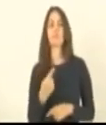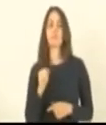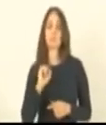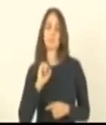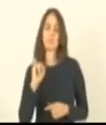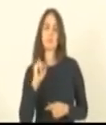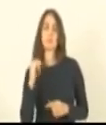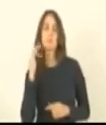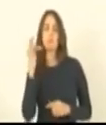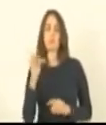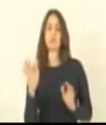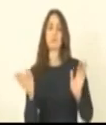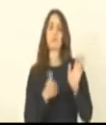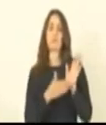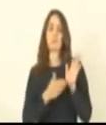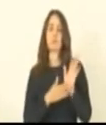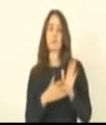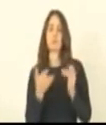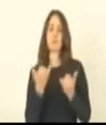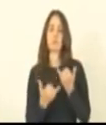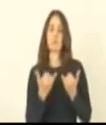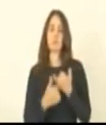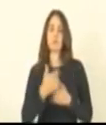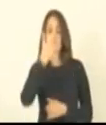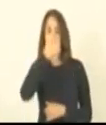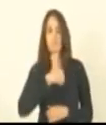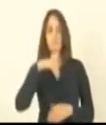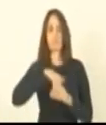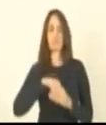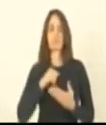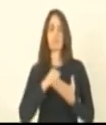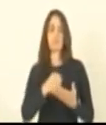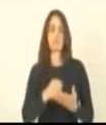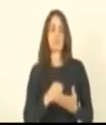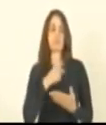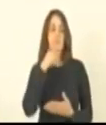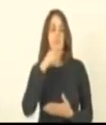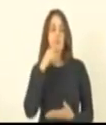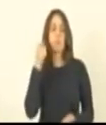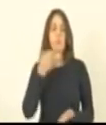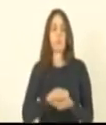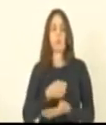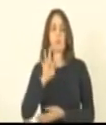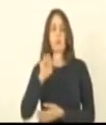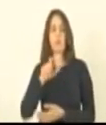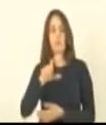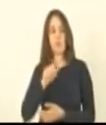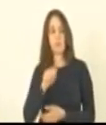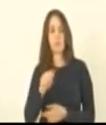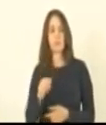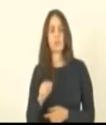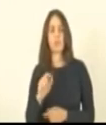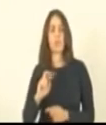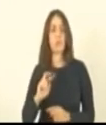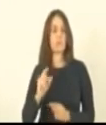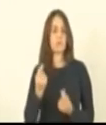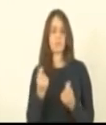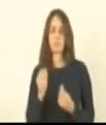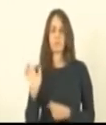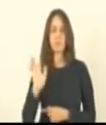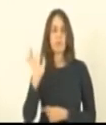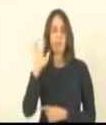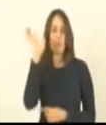eventualmente outras matérias similares pode contar com nosso apoio porque ninguém aguenta pagar tanta taxa sobretudo taxas absurdas